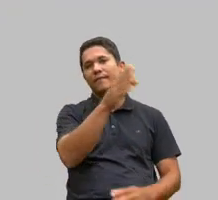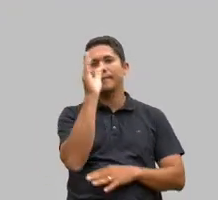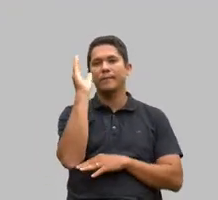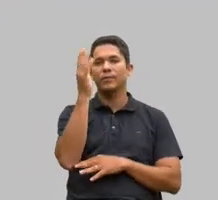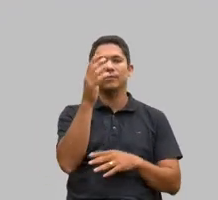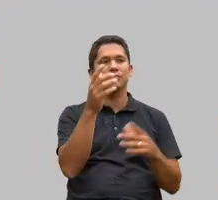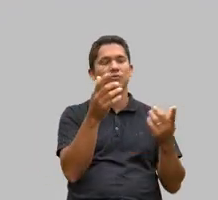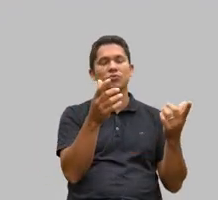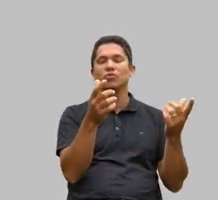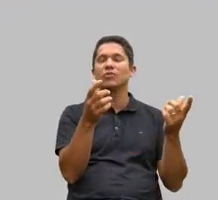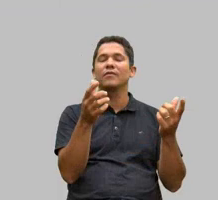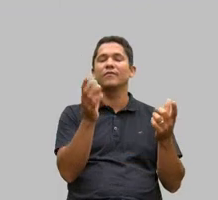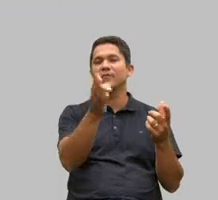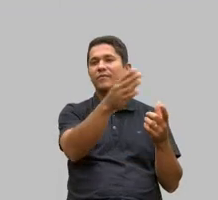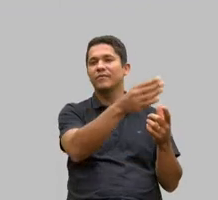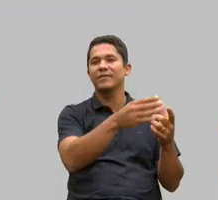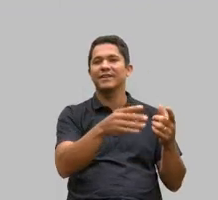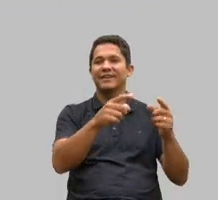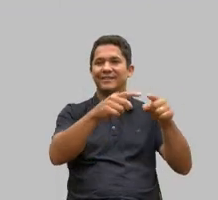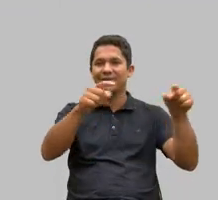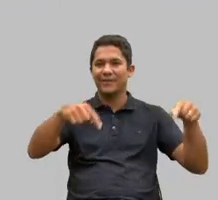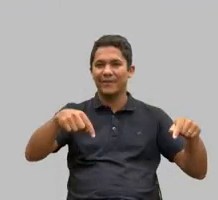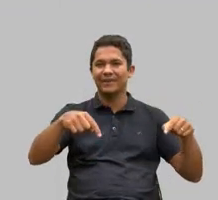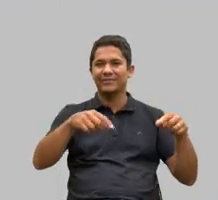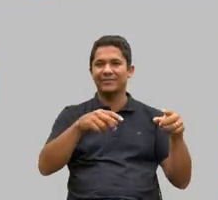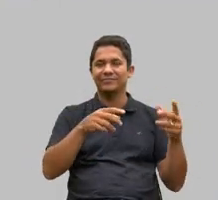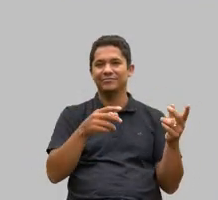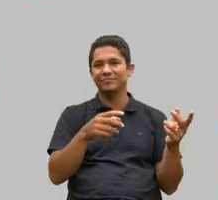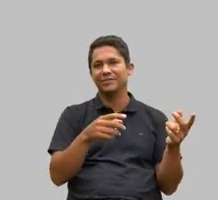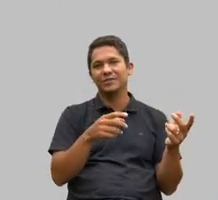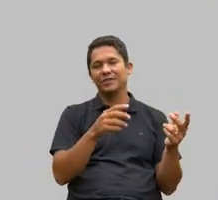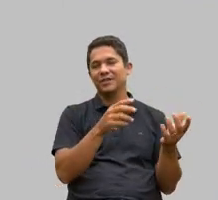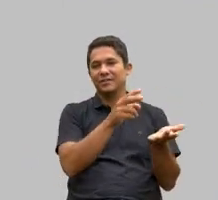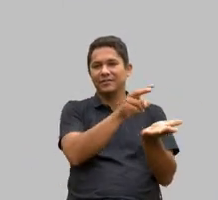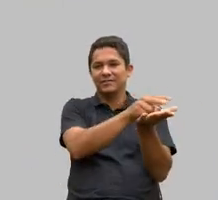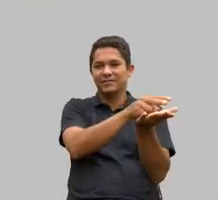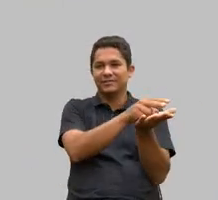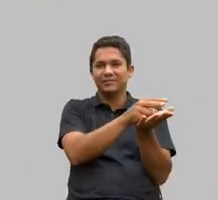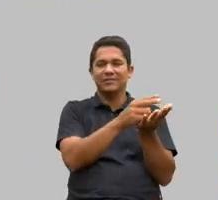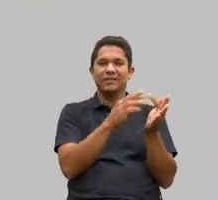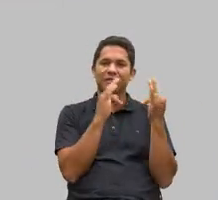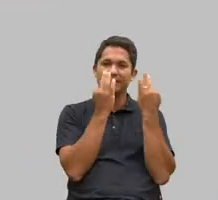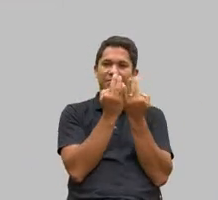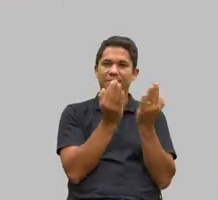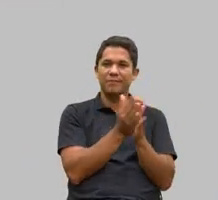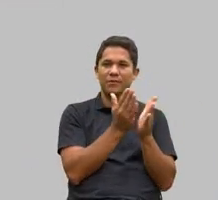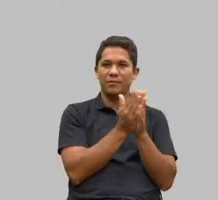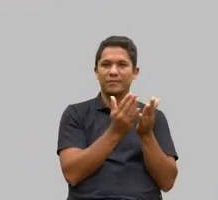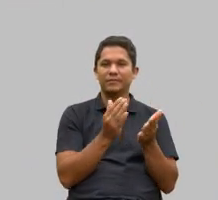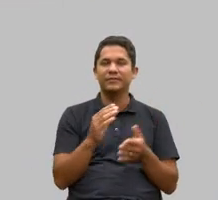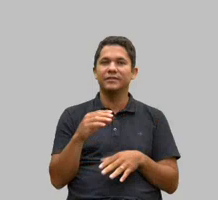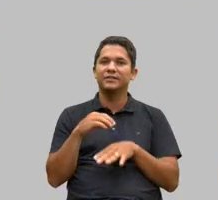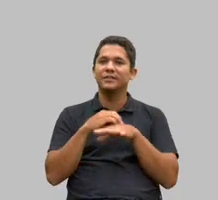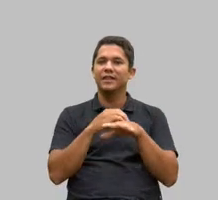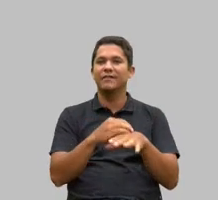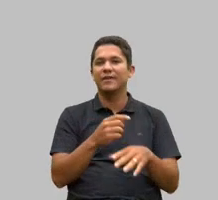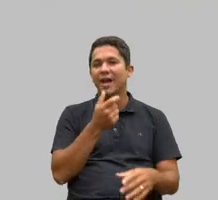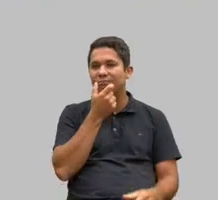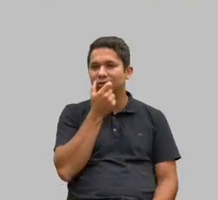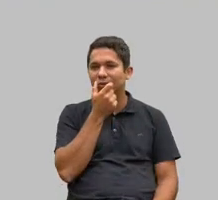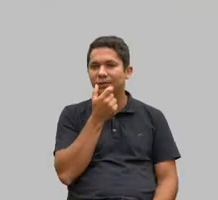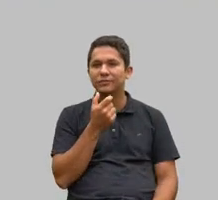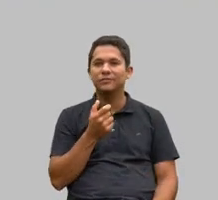e não tem ninguém a pessoa também não vai a família muito carente elas levam os biscoitinhos os chás